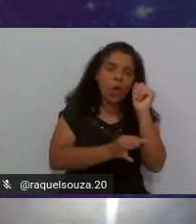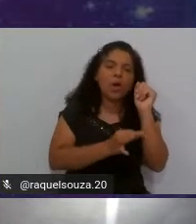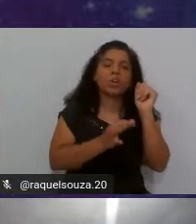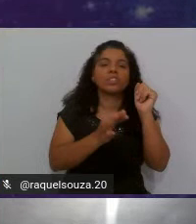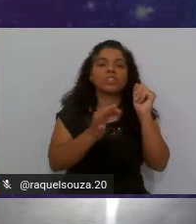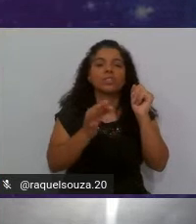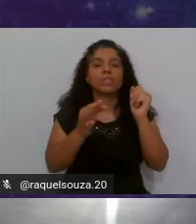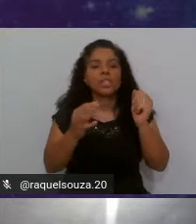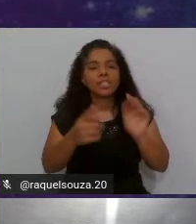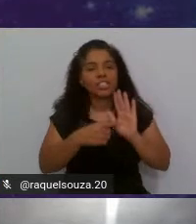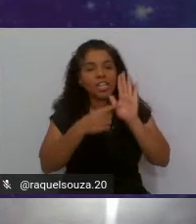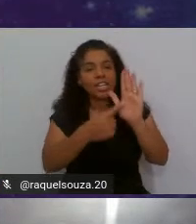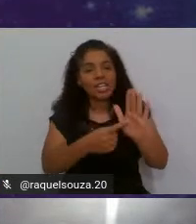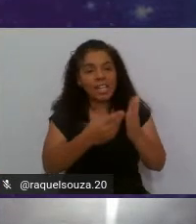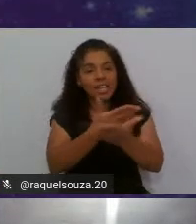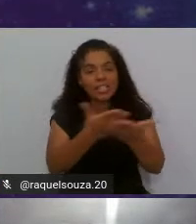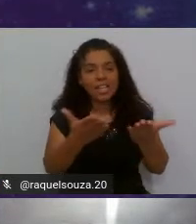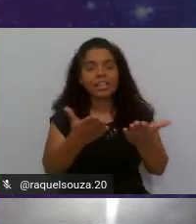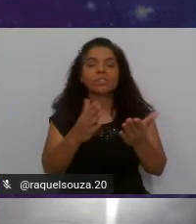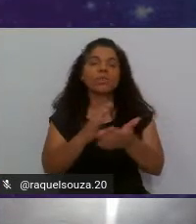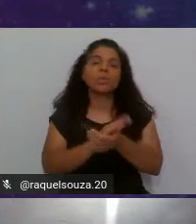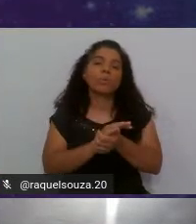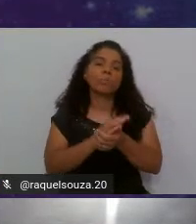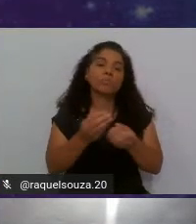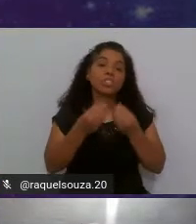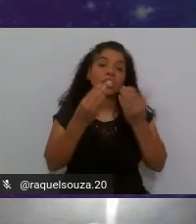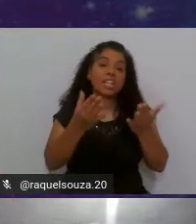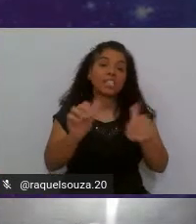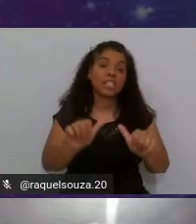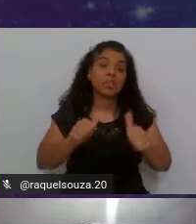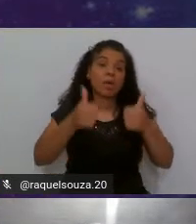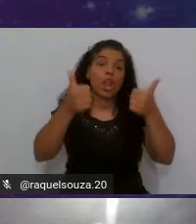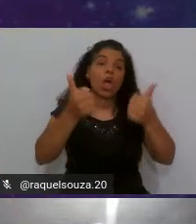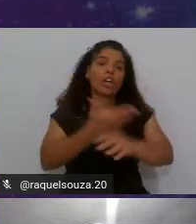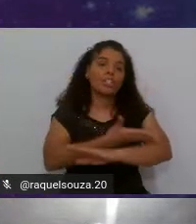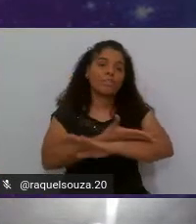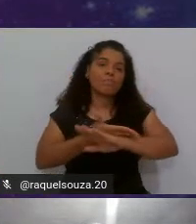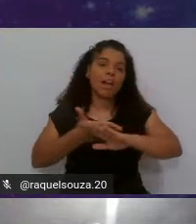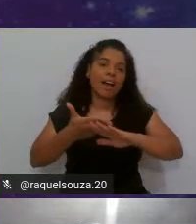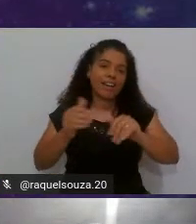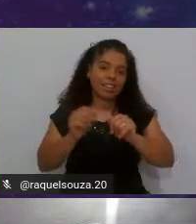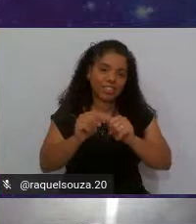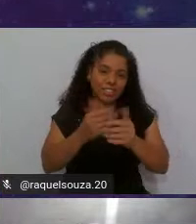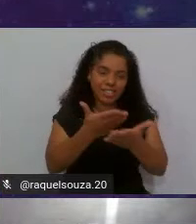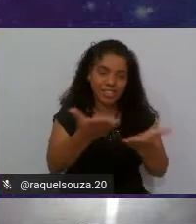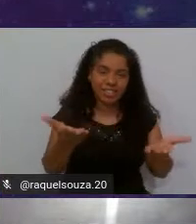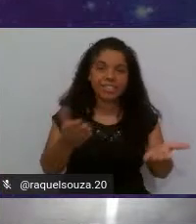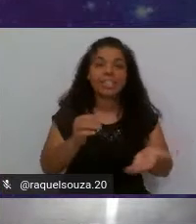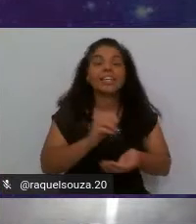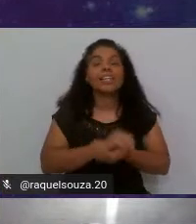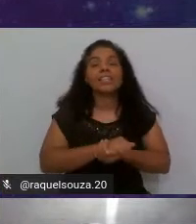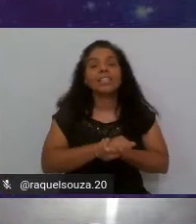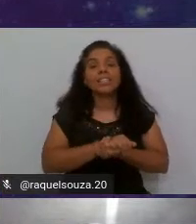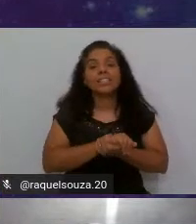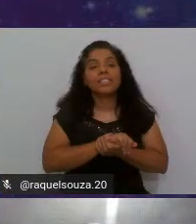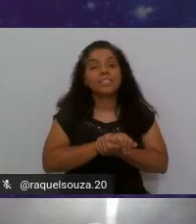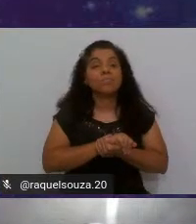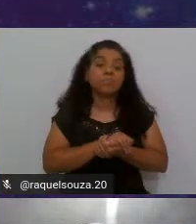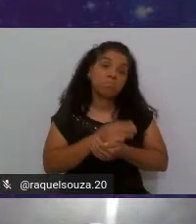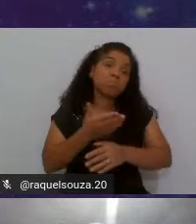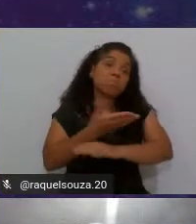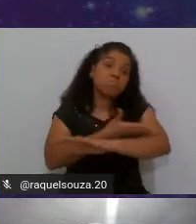trazendo as melhores práticas as práticas de